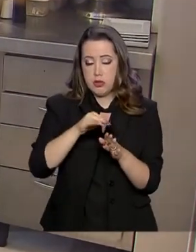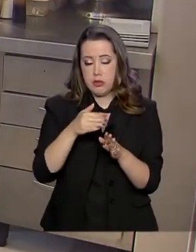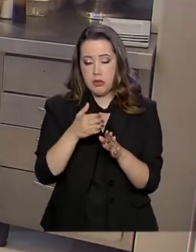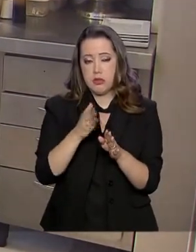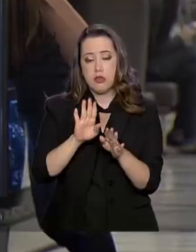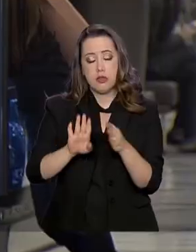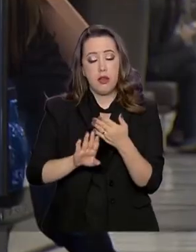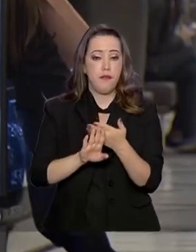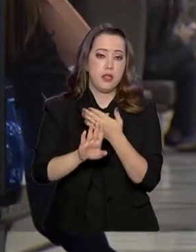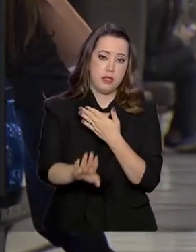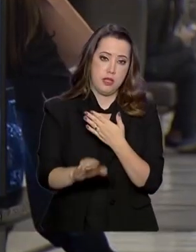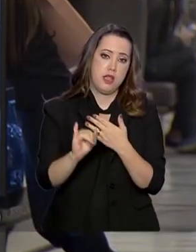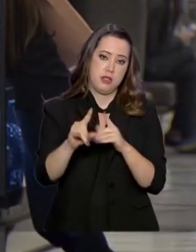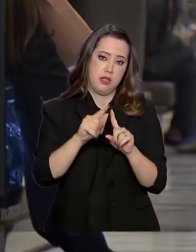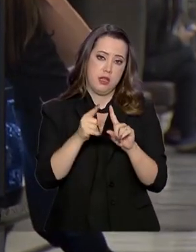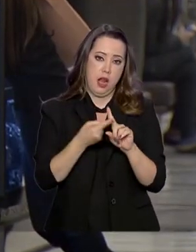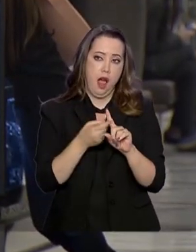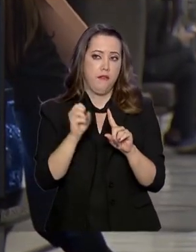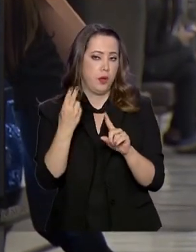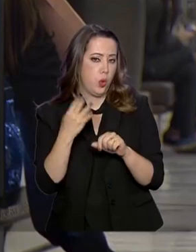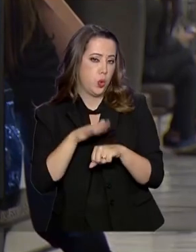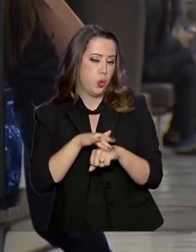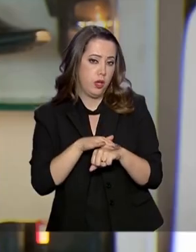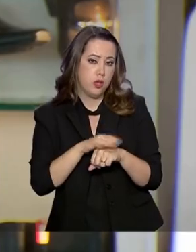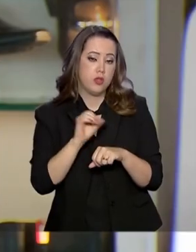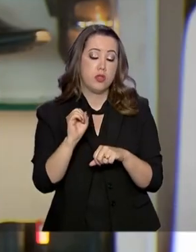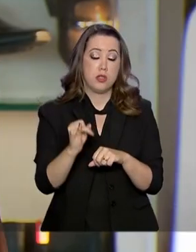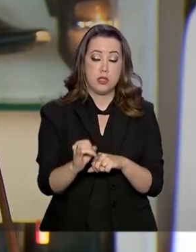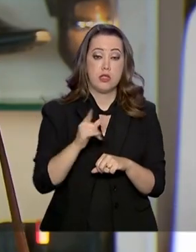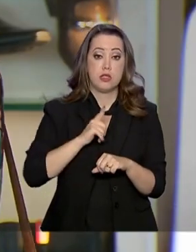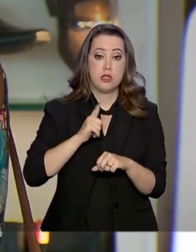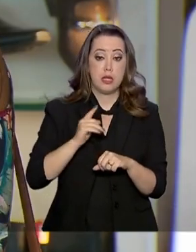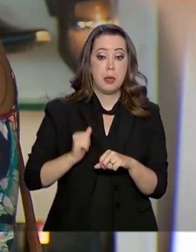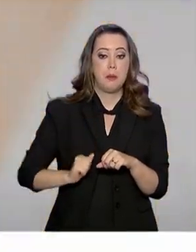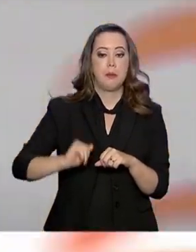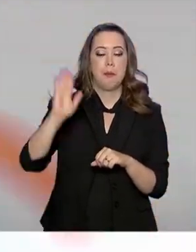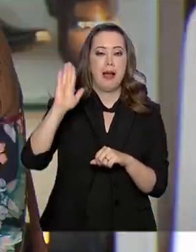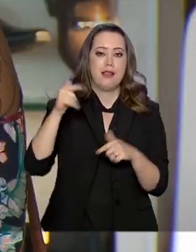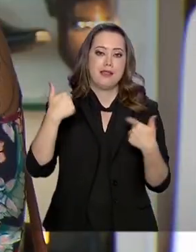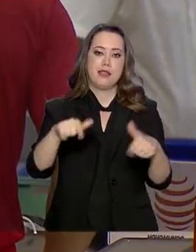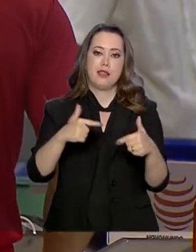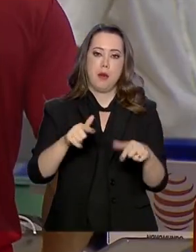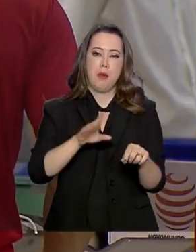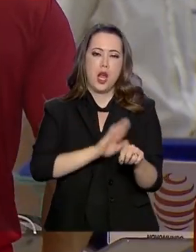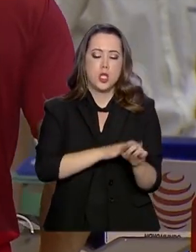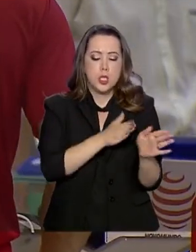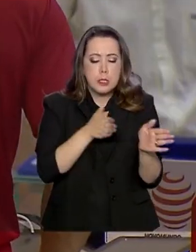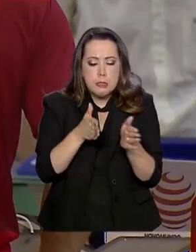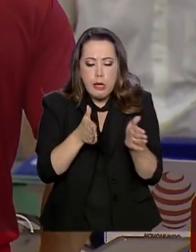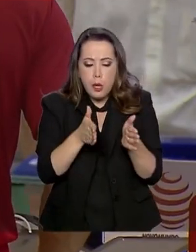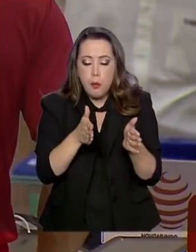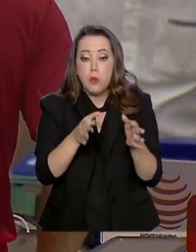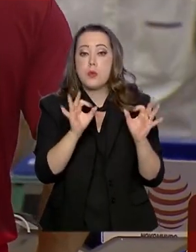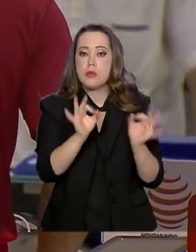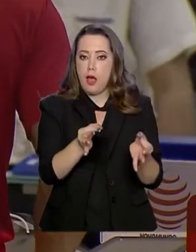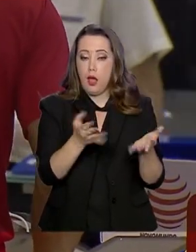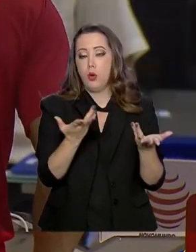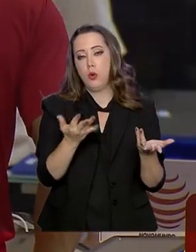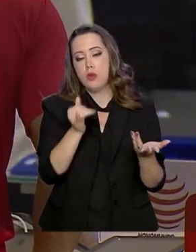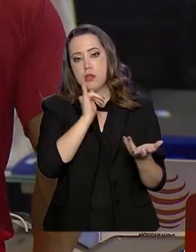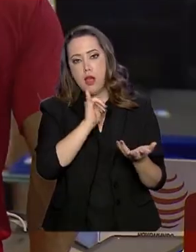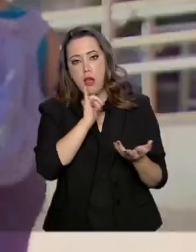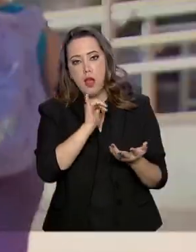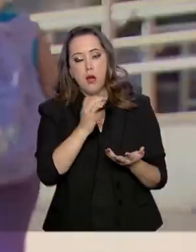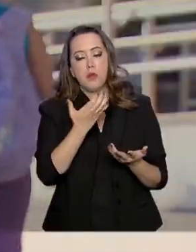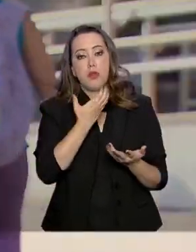de uma gravidez ou uma doença e quando há aumento de demanda em épocas específicas, como no final de ano ou na